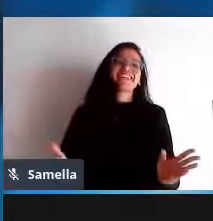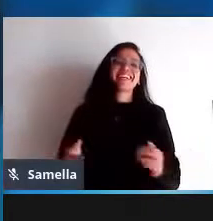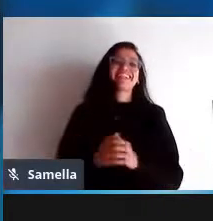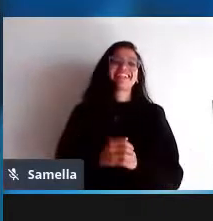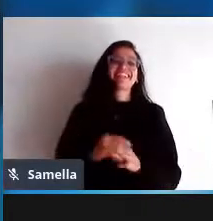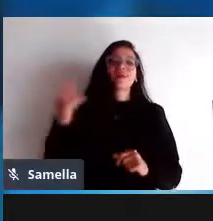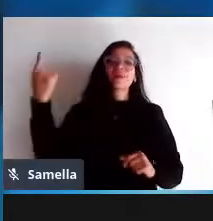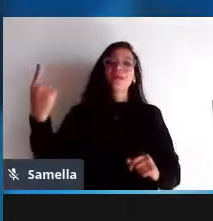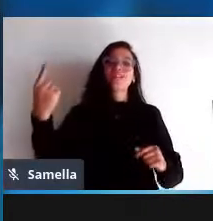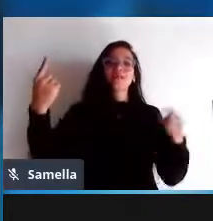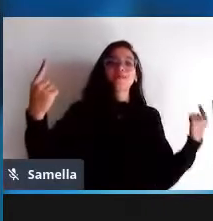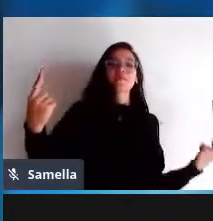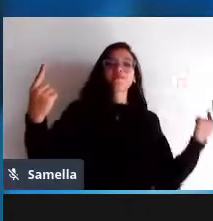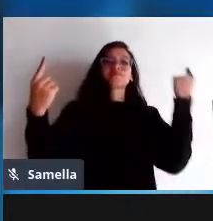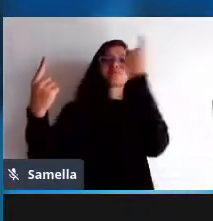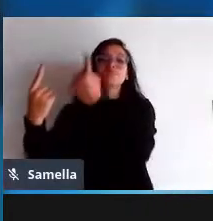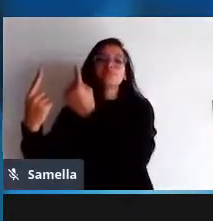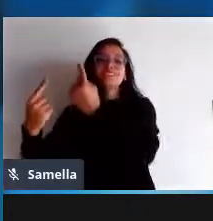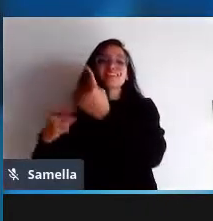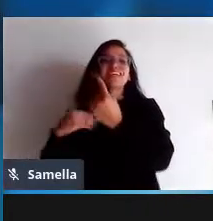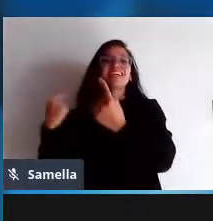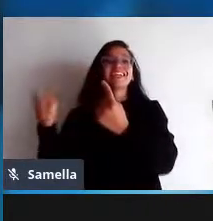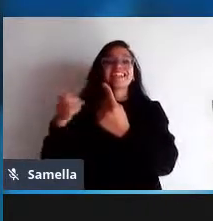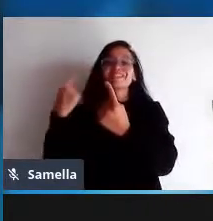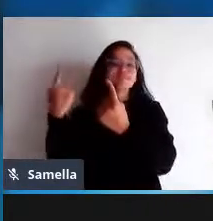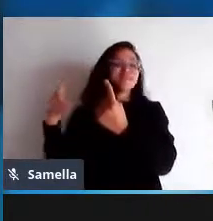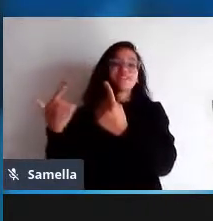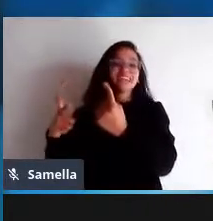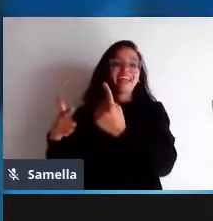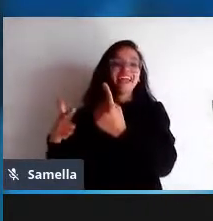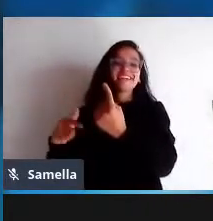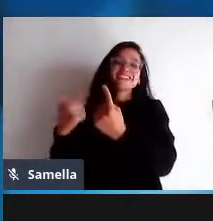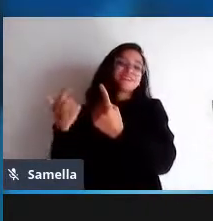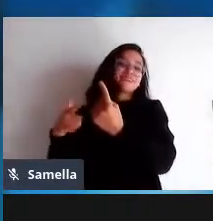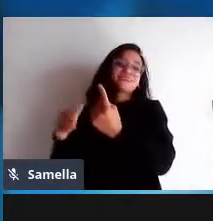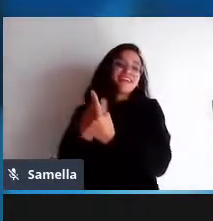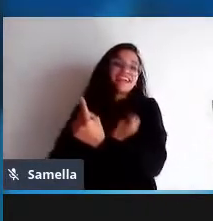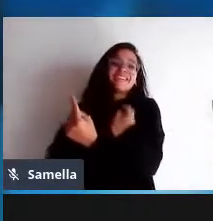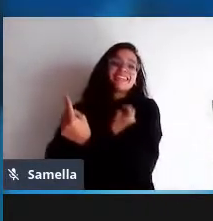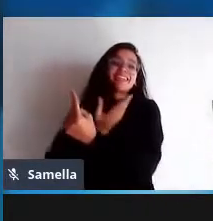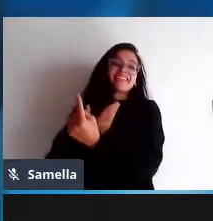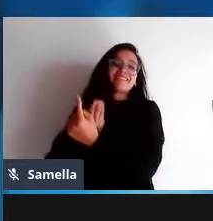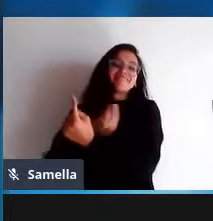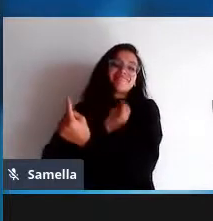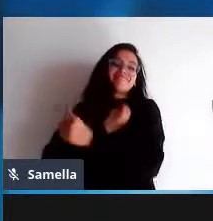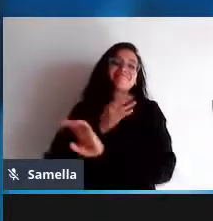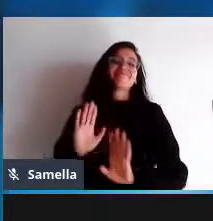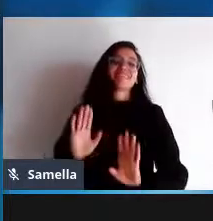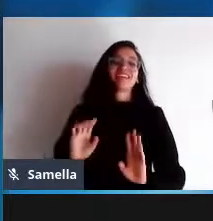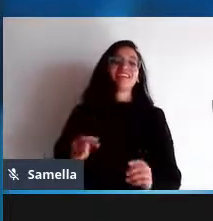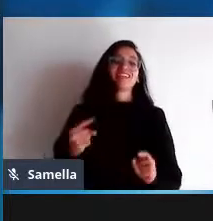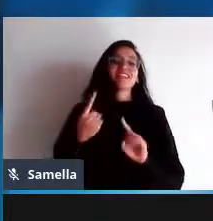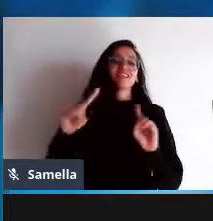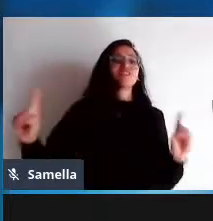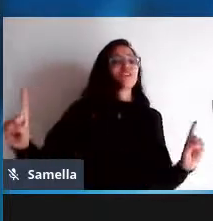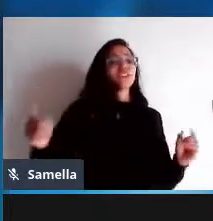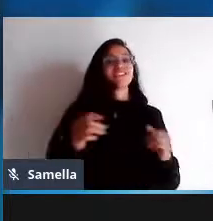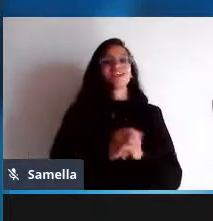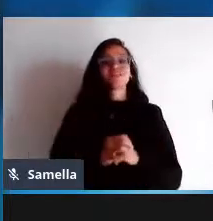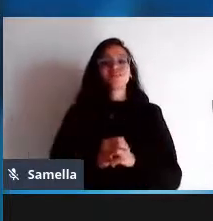a comunidade não há sobrevivência agora sobrevivência da espécie de qualquer coisa gente